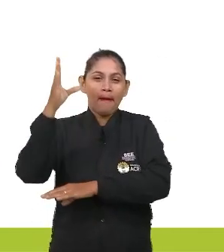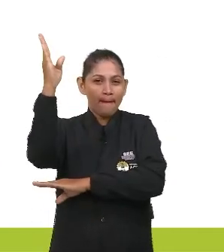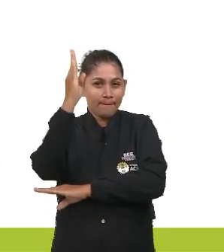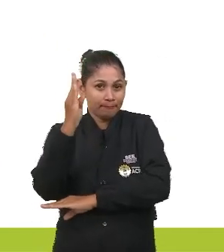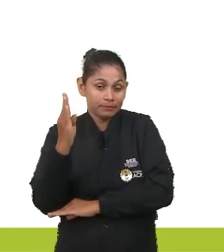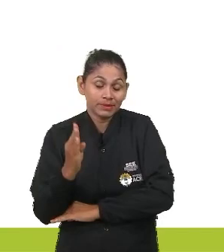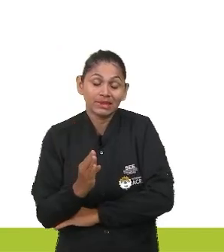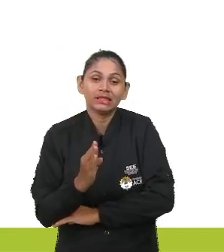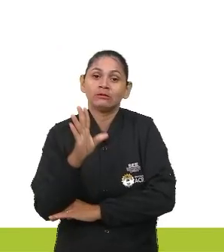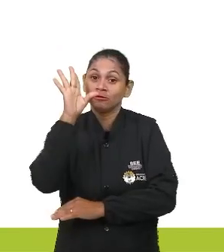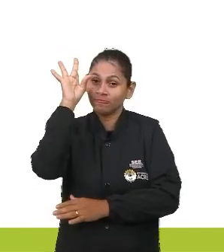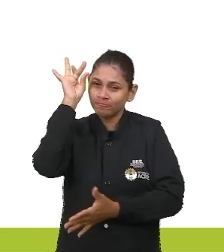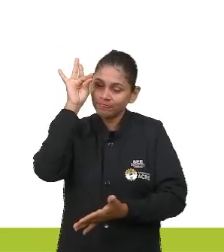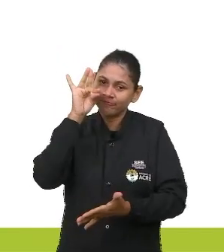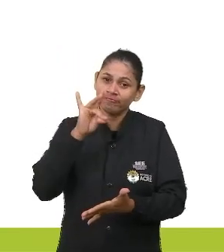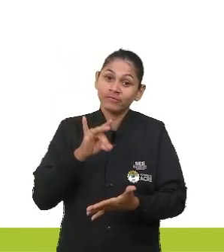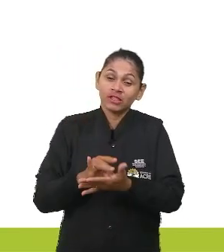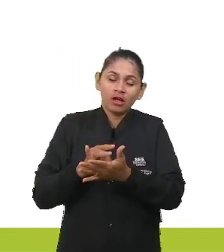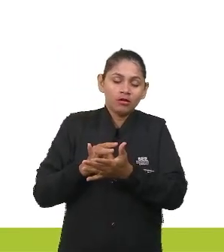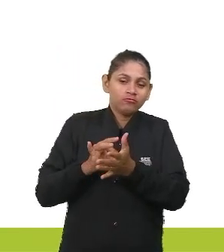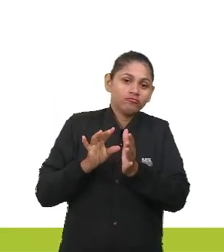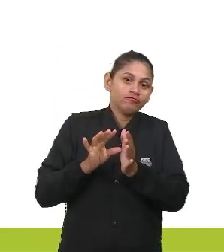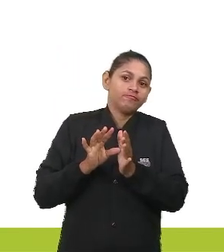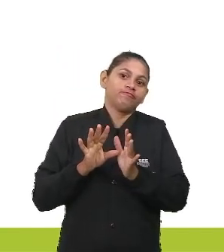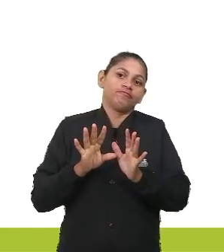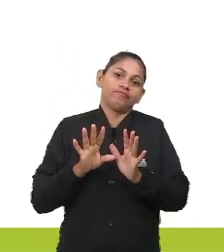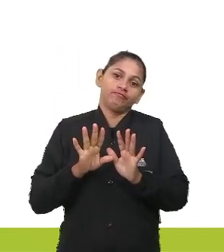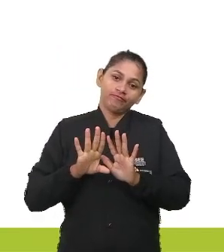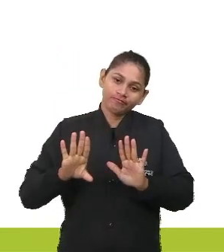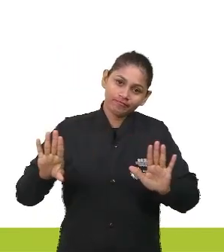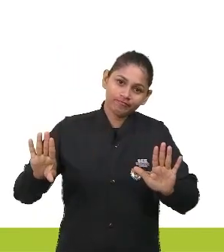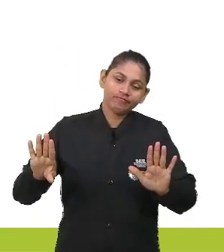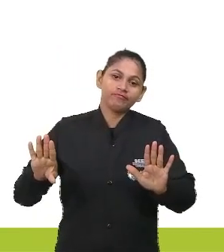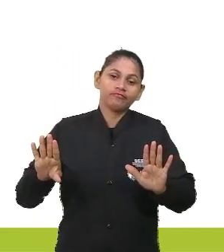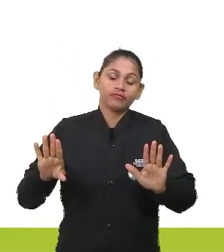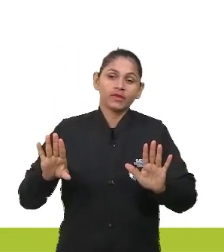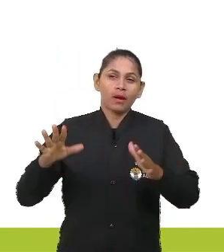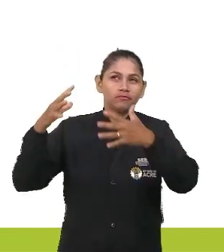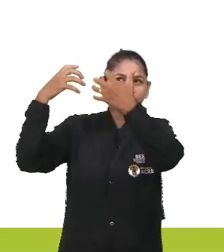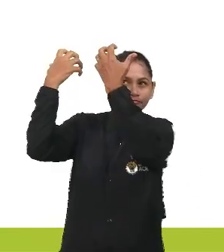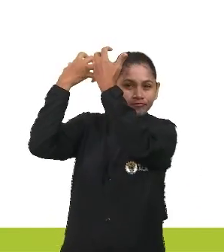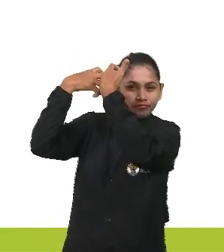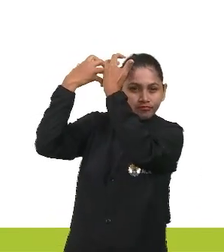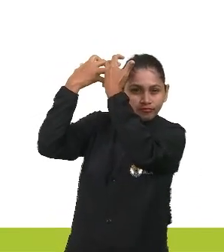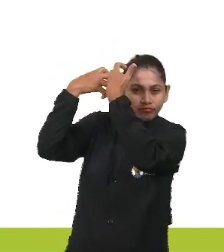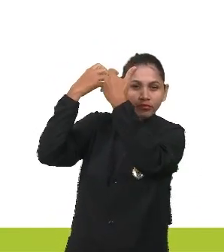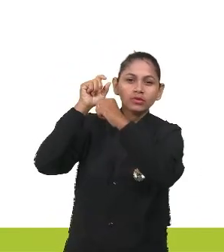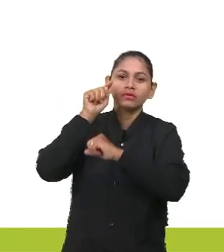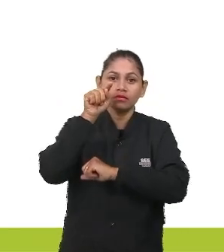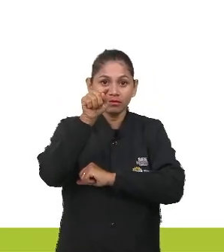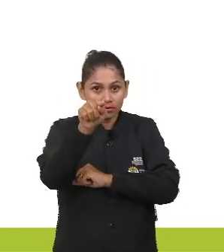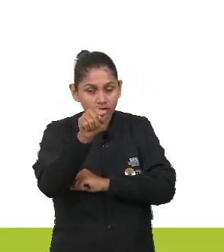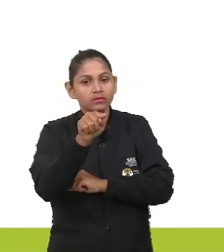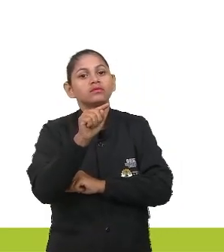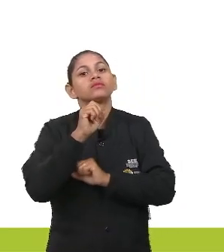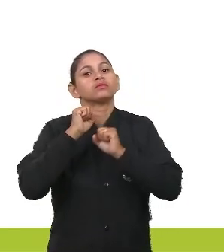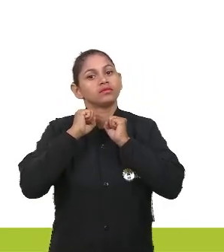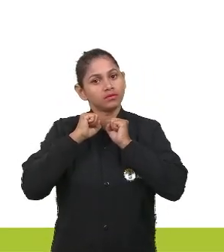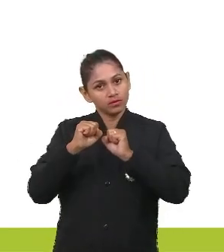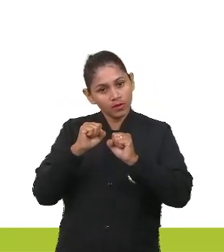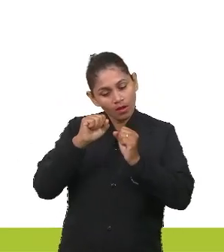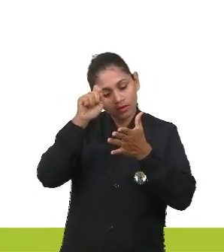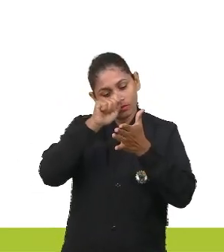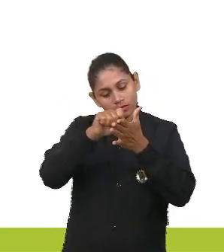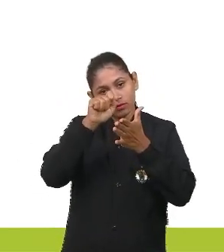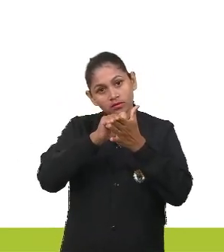ainda é uma realidade muito distante. Já podemos refletir aí, e você pode fazer as observações no seu